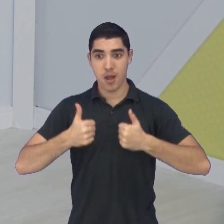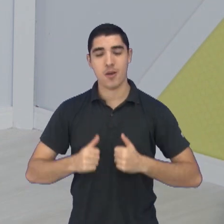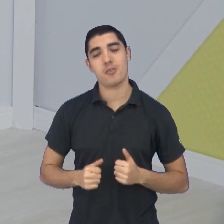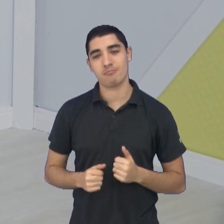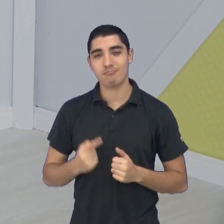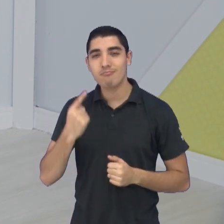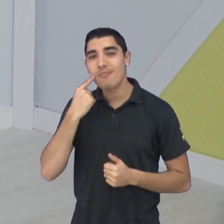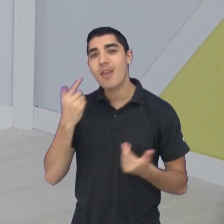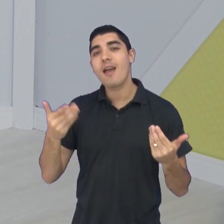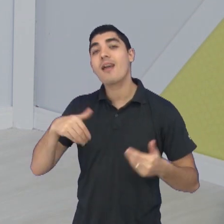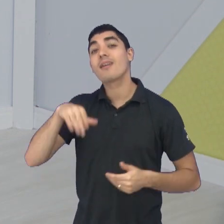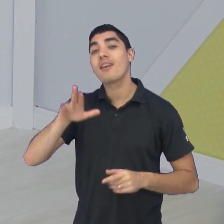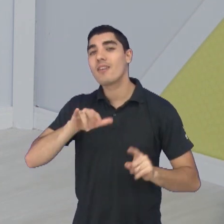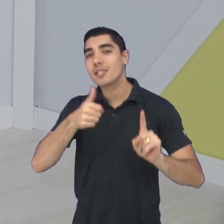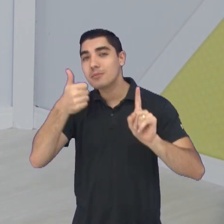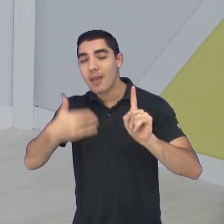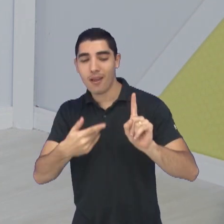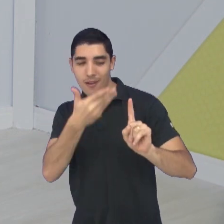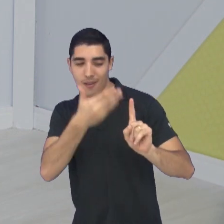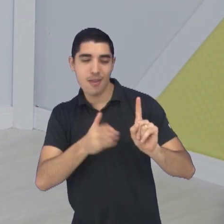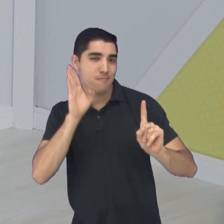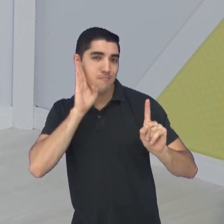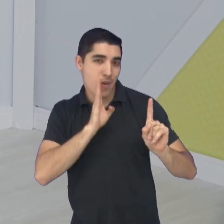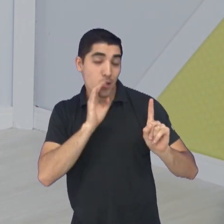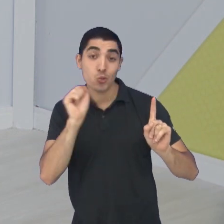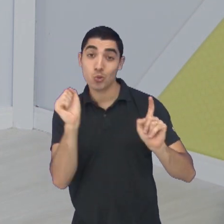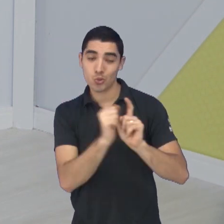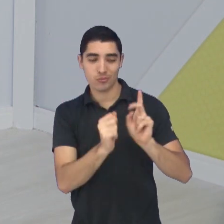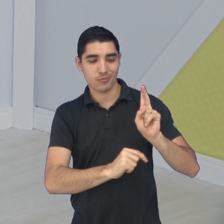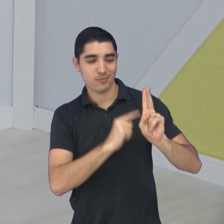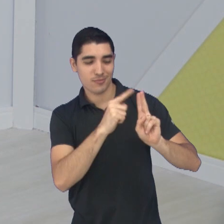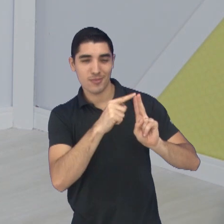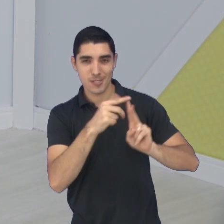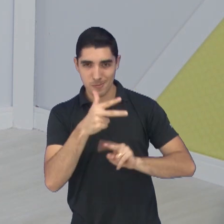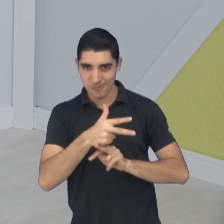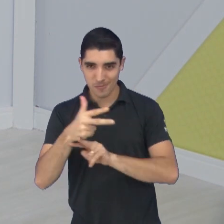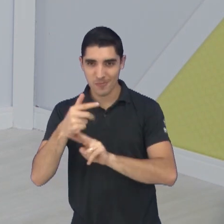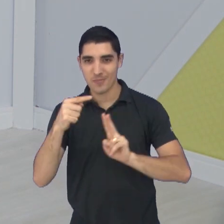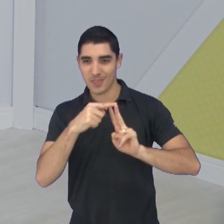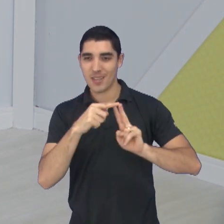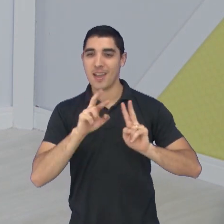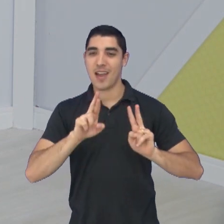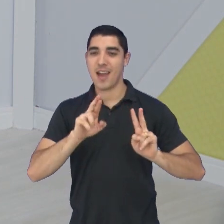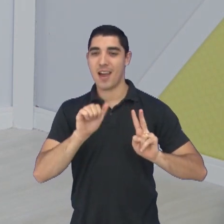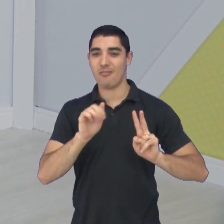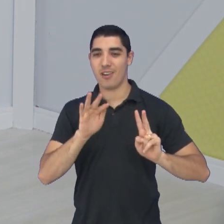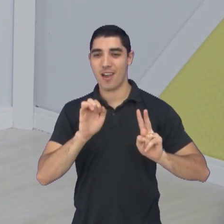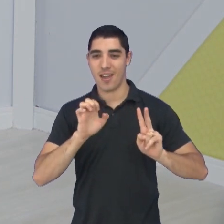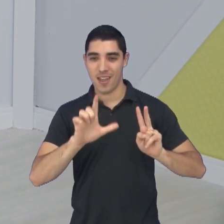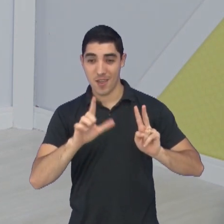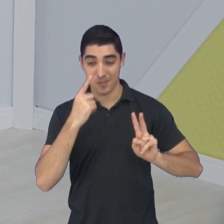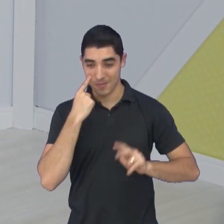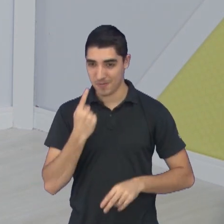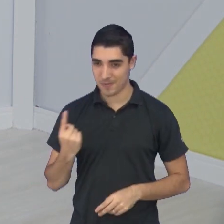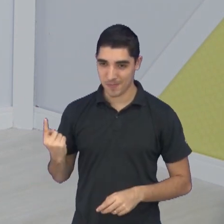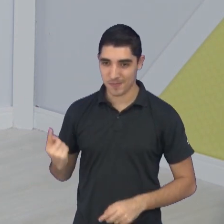história para você, como eu disse, é o Paulo Ricardo e o cinegrafista, rapper e ginasta, o Rafael Santos. Solta piteco!